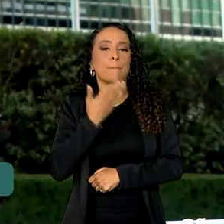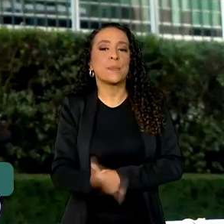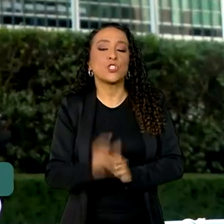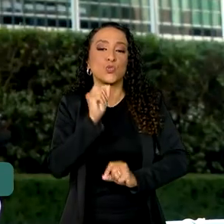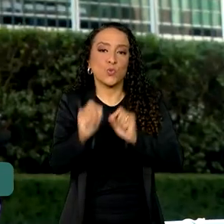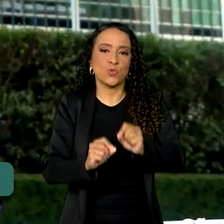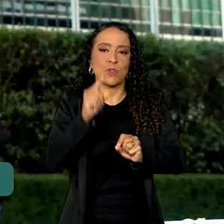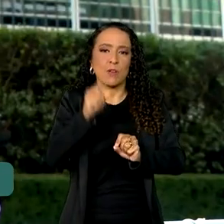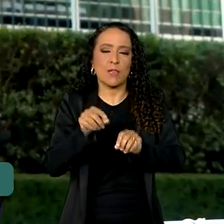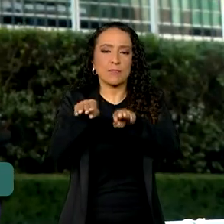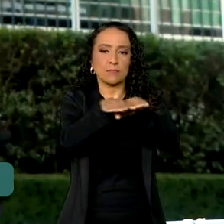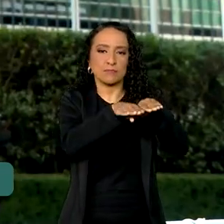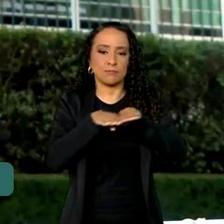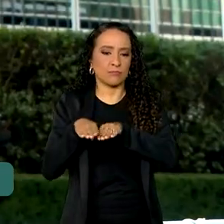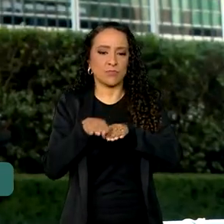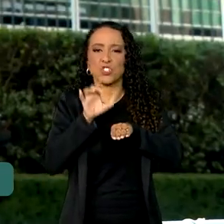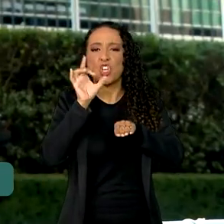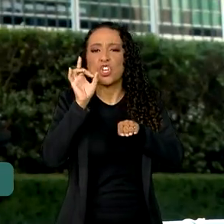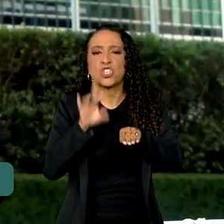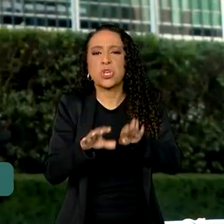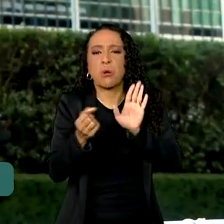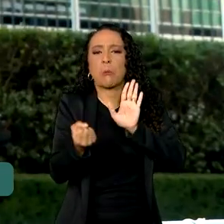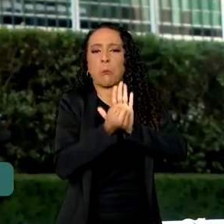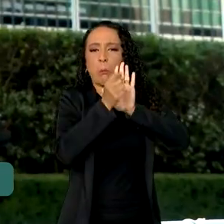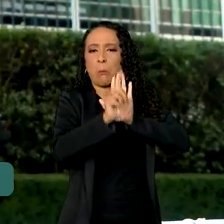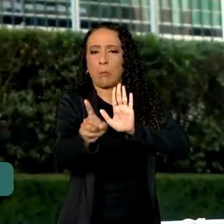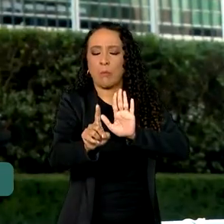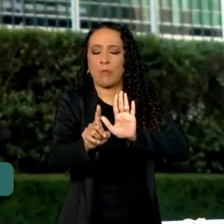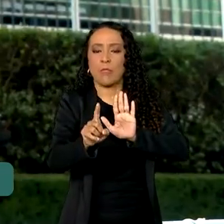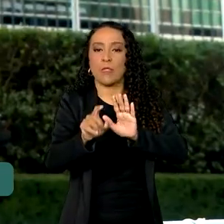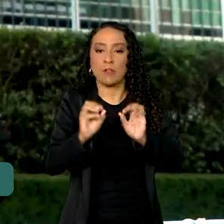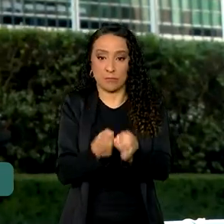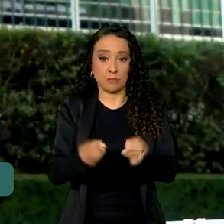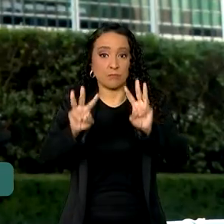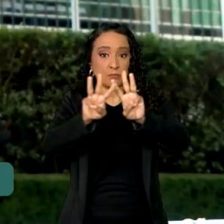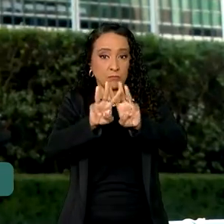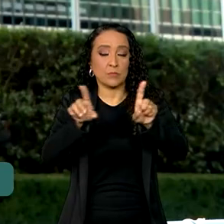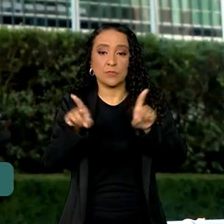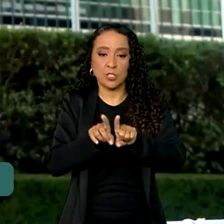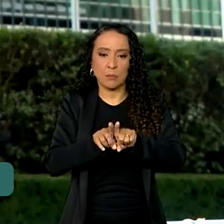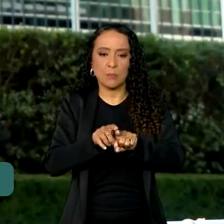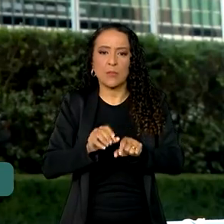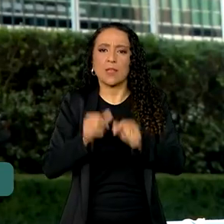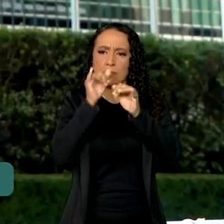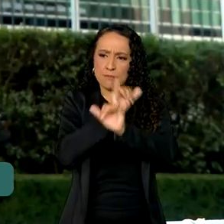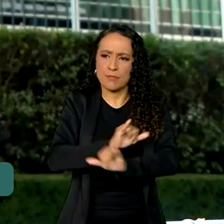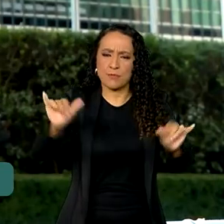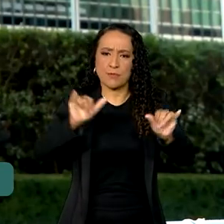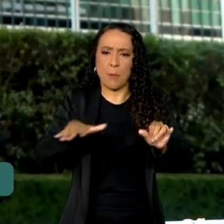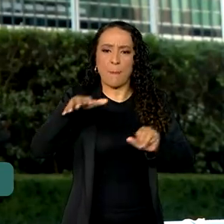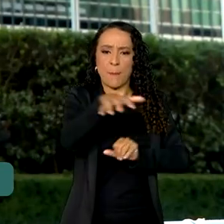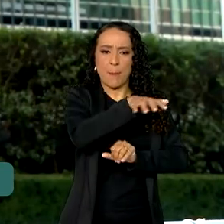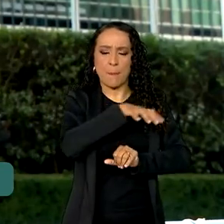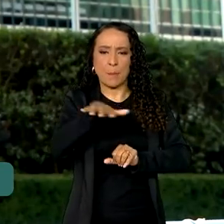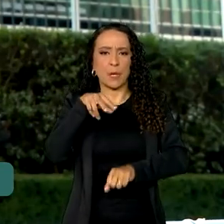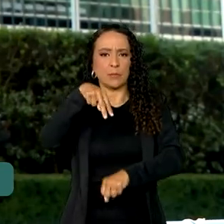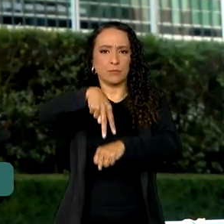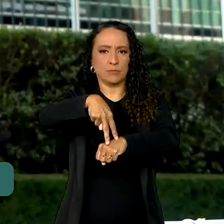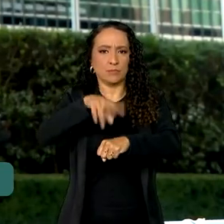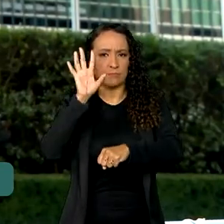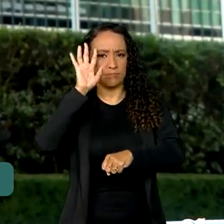é que essa igualdade não seja só simbólica. E as Nações Unidas incluam mais vozes nos seus espaços de decisão.